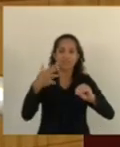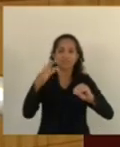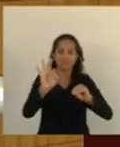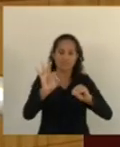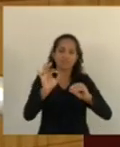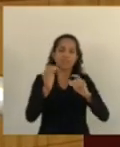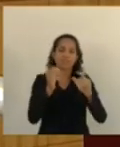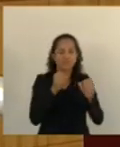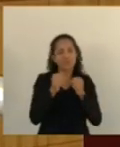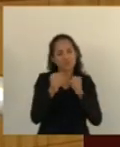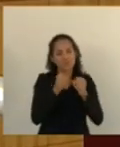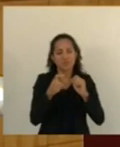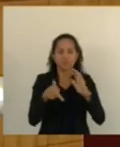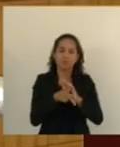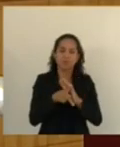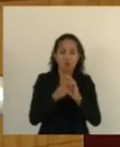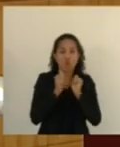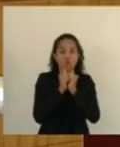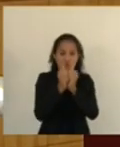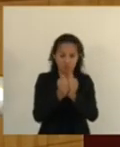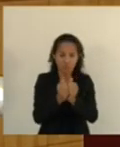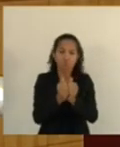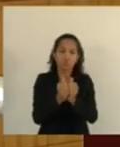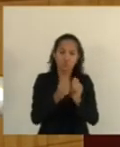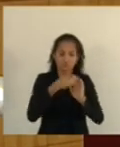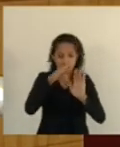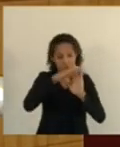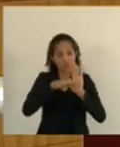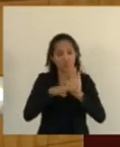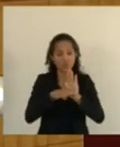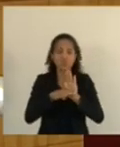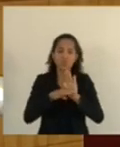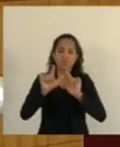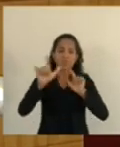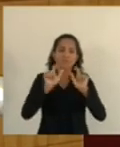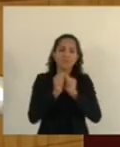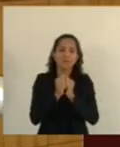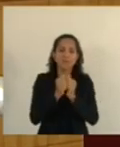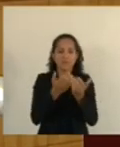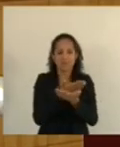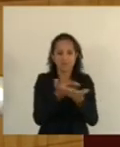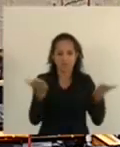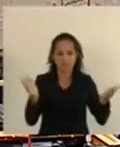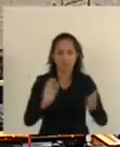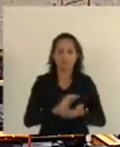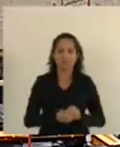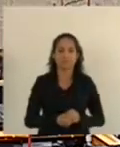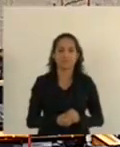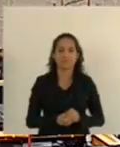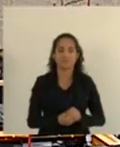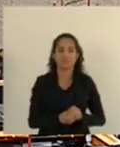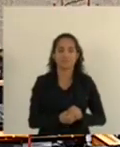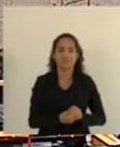no Jornal Panorama continue com a nossa programação TV Assembleia mais perto de você no Jornal Panorama Jornal Panorama no Jornal Panorama e mais